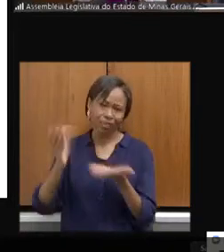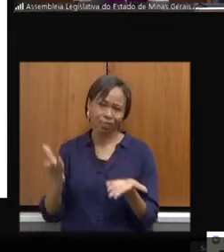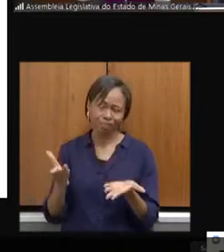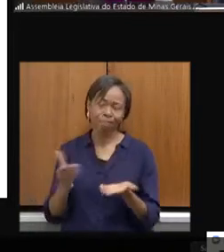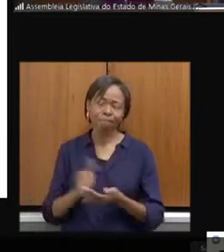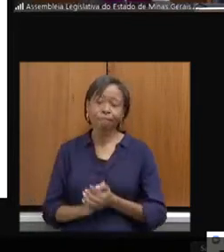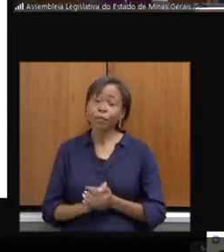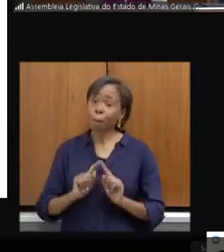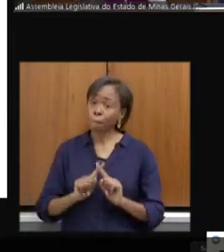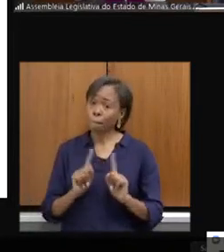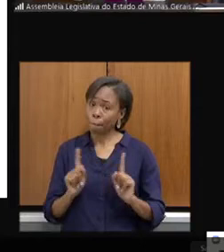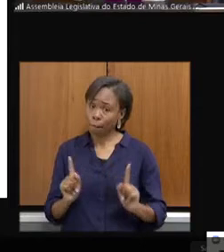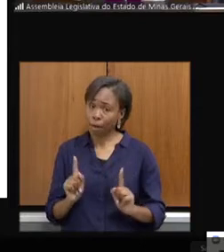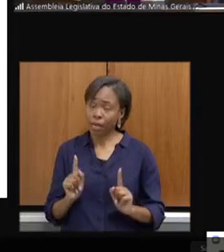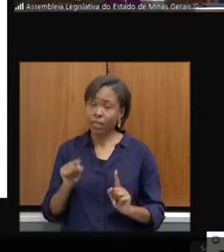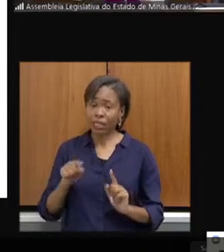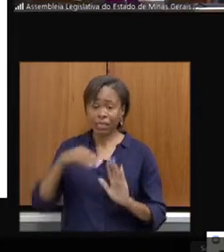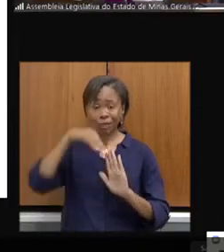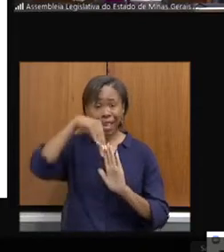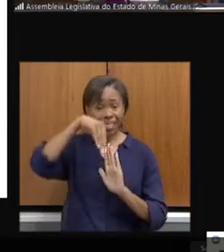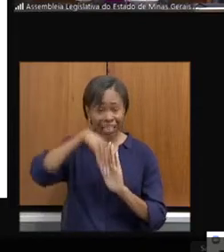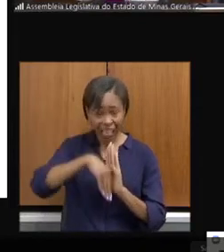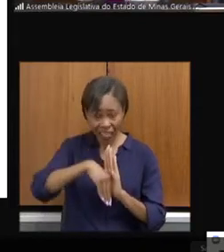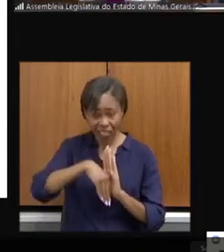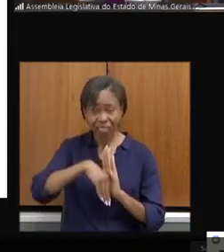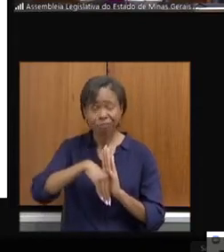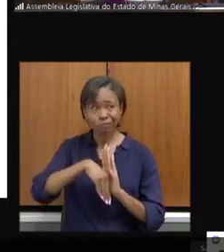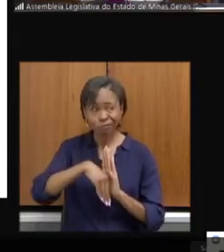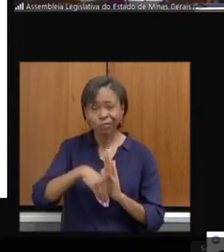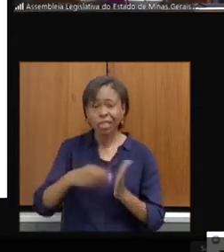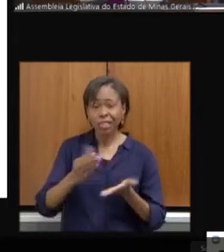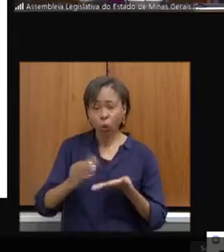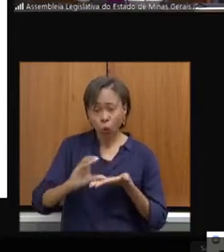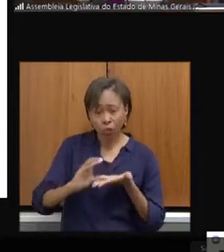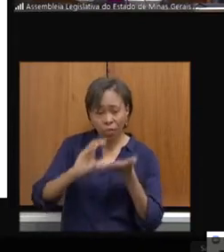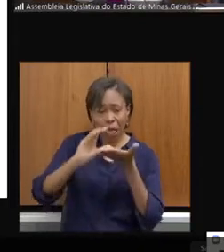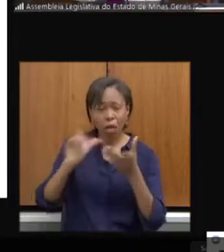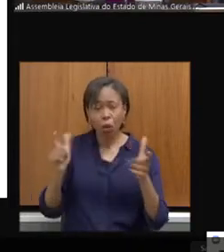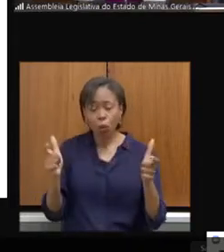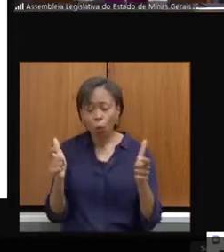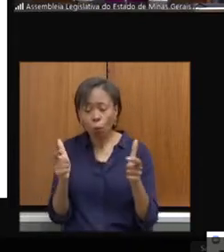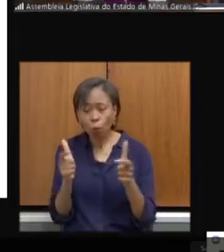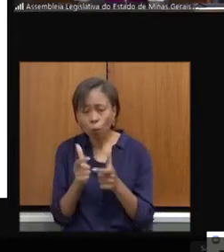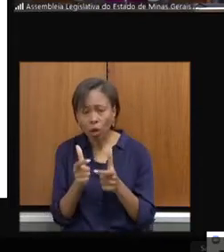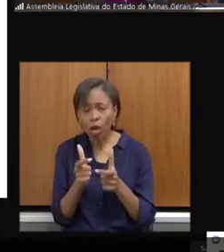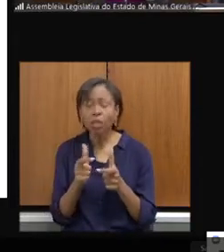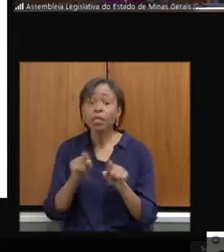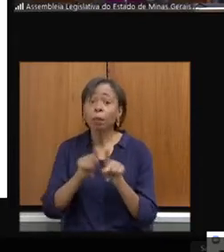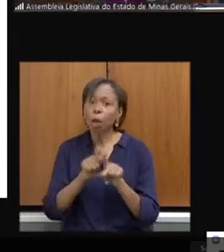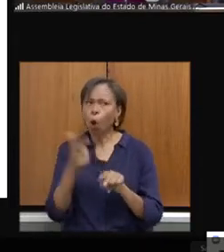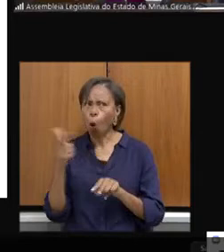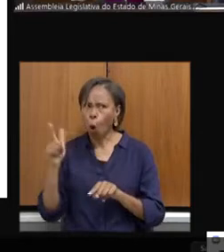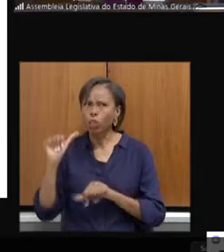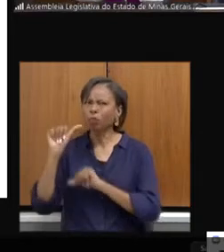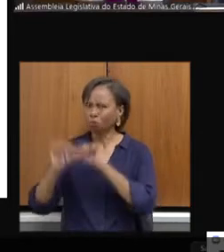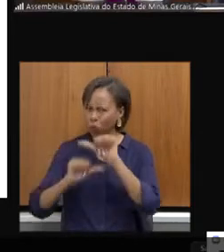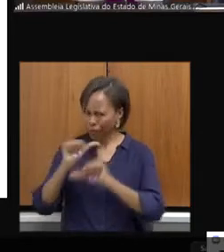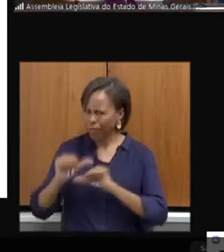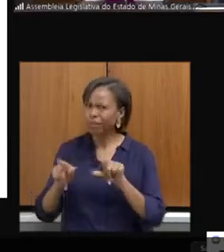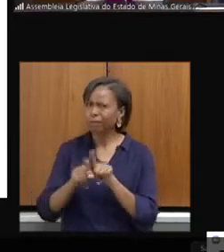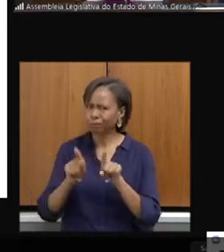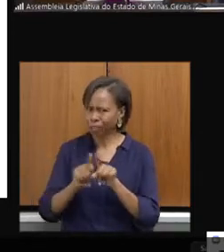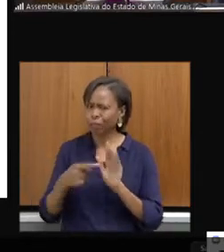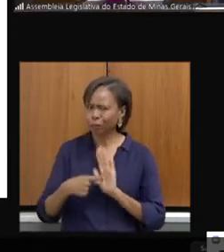da queda da participação, e tem outros impactos também que eu vou trazer aqui depois do que os gestores nos